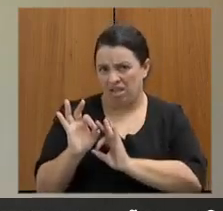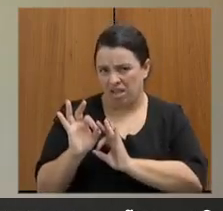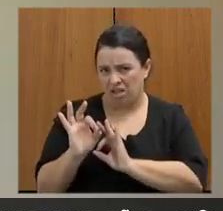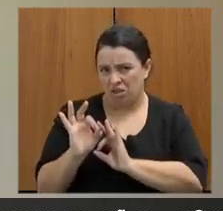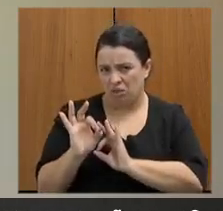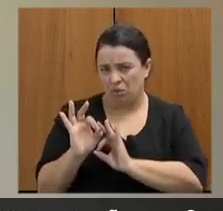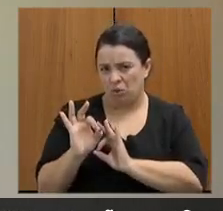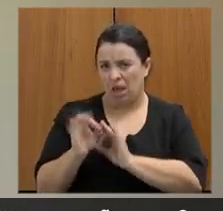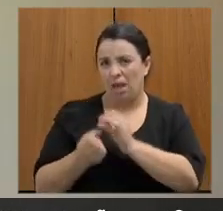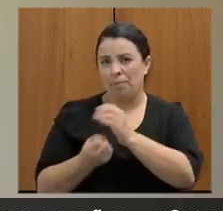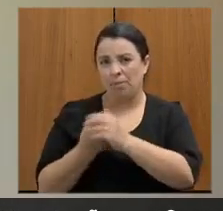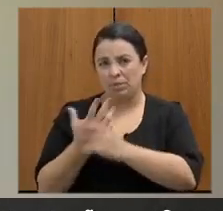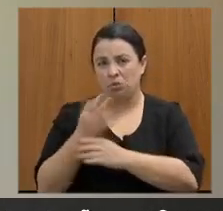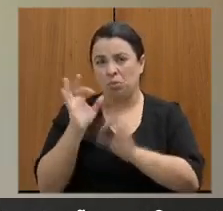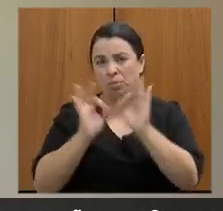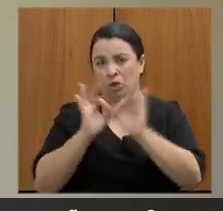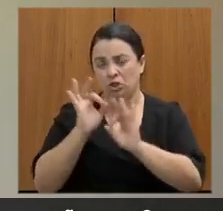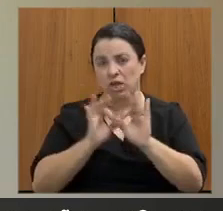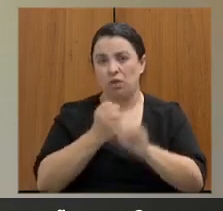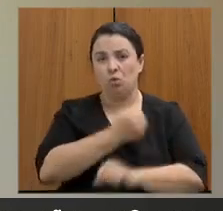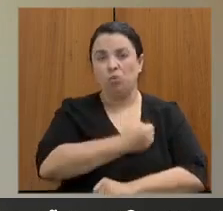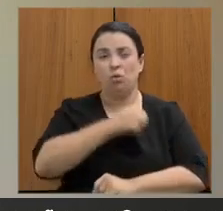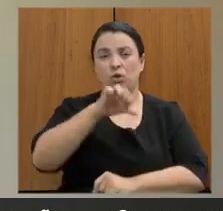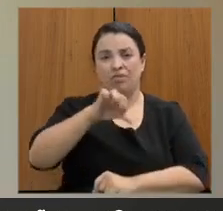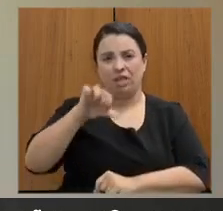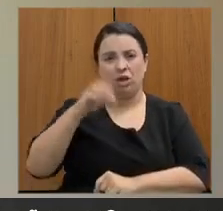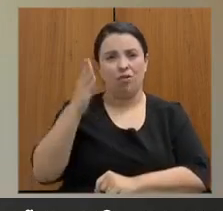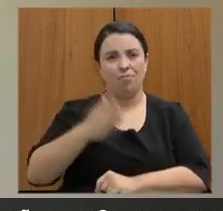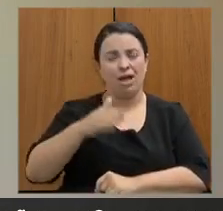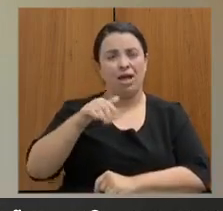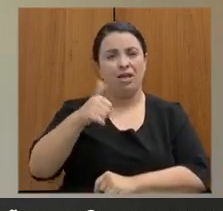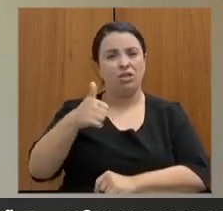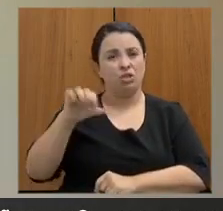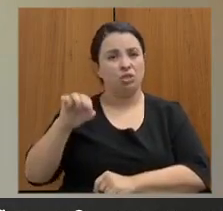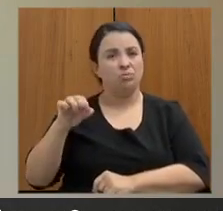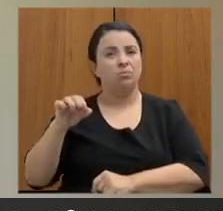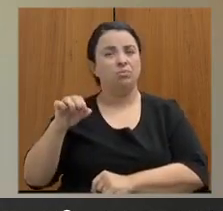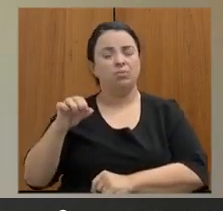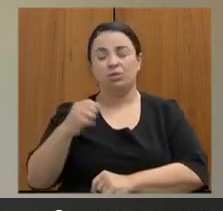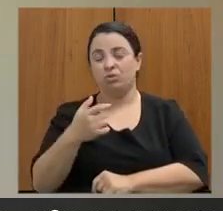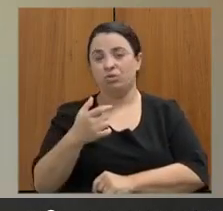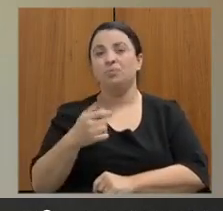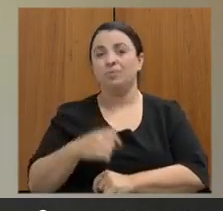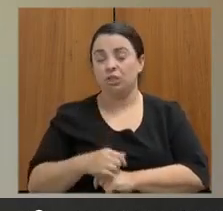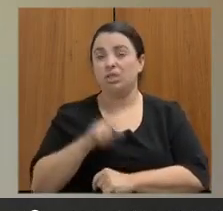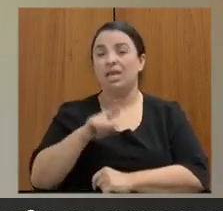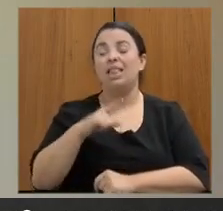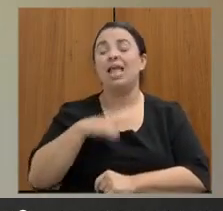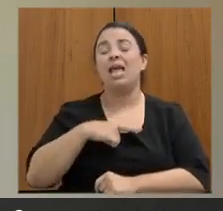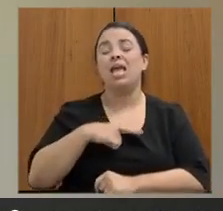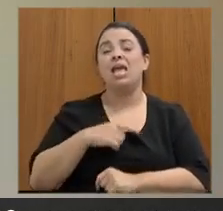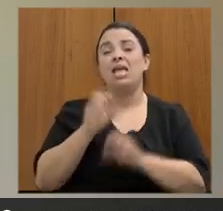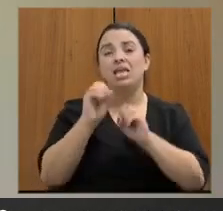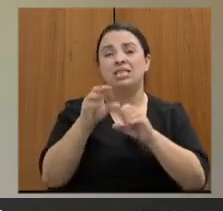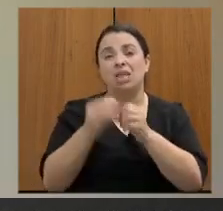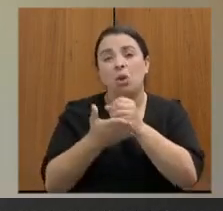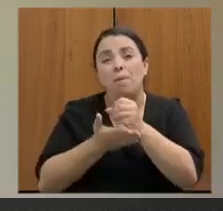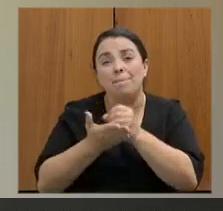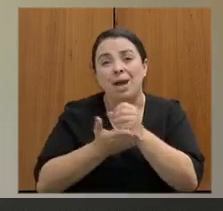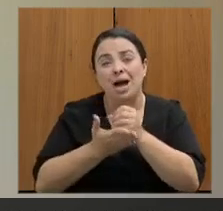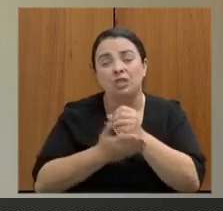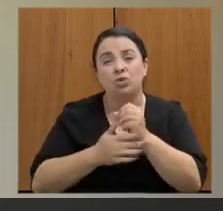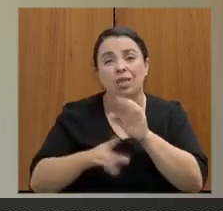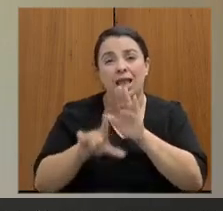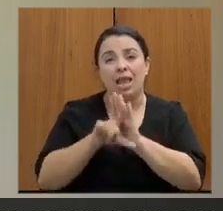sanção do projeto 99 barra 2019 que inclui noções básicas da lei Maria da Penha nas escolas